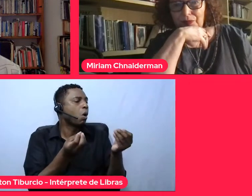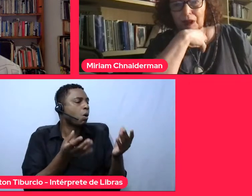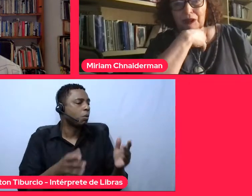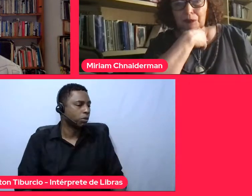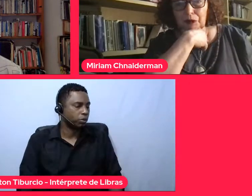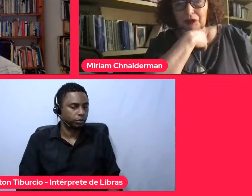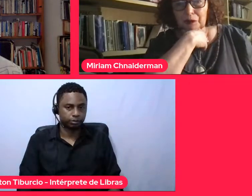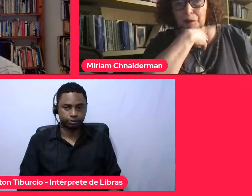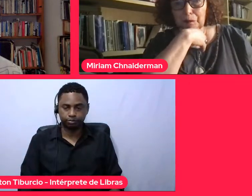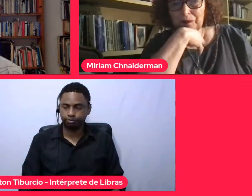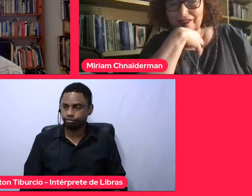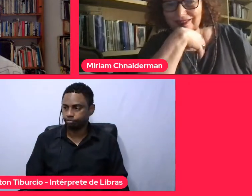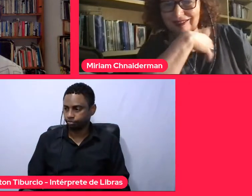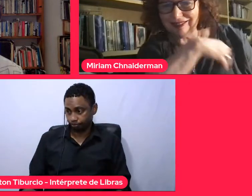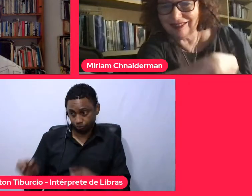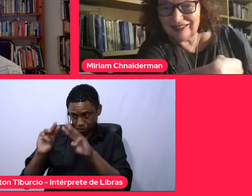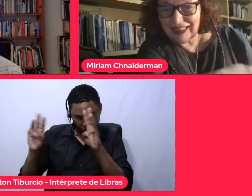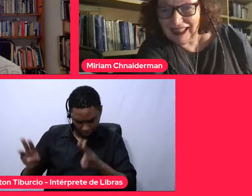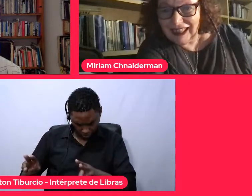Pode muito.